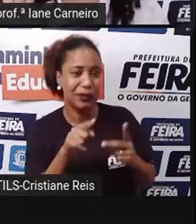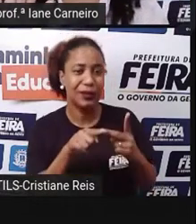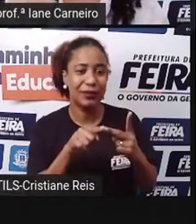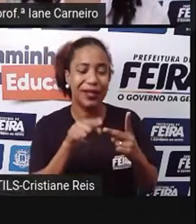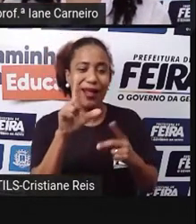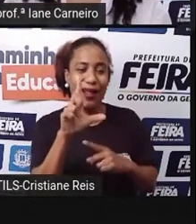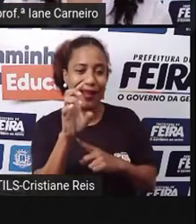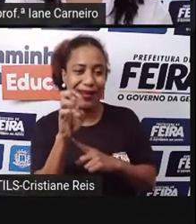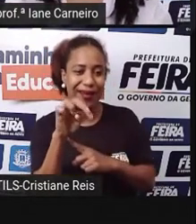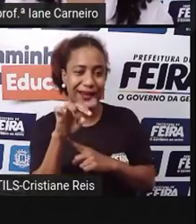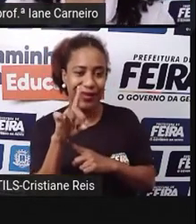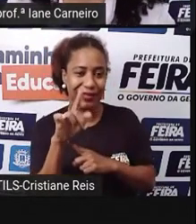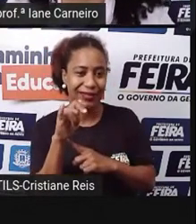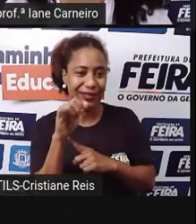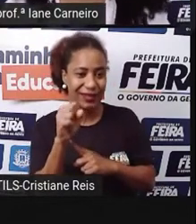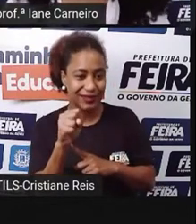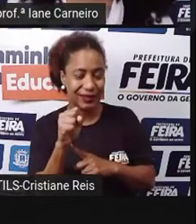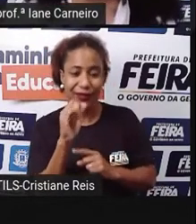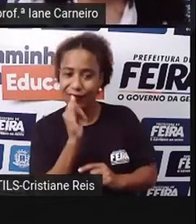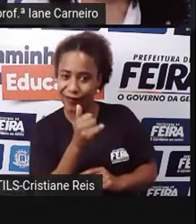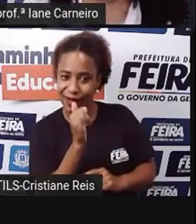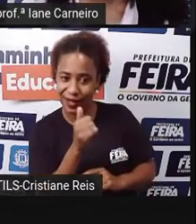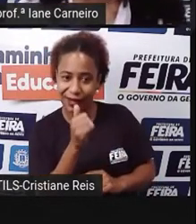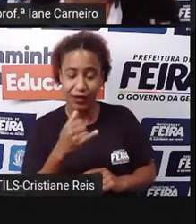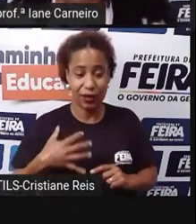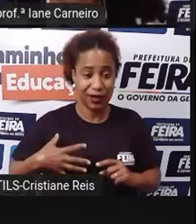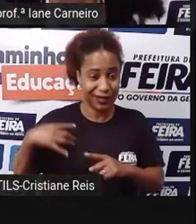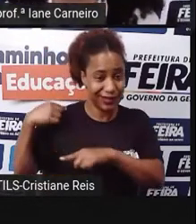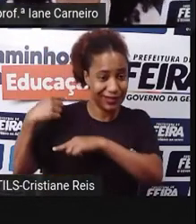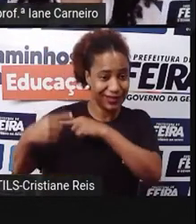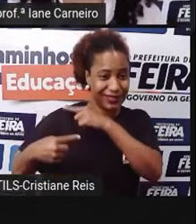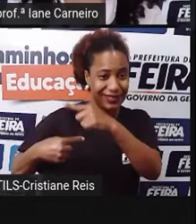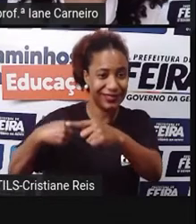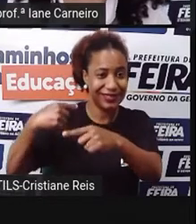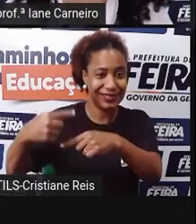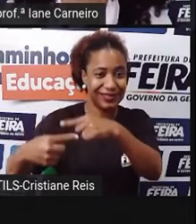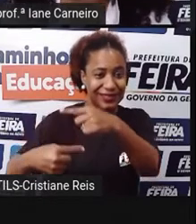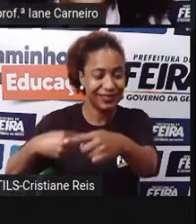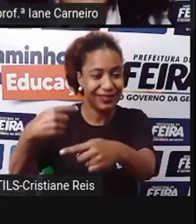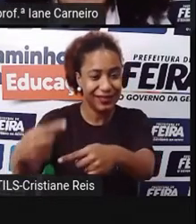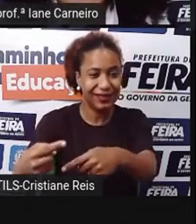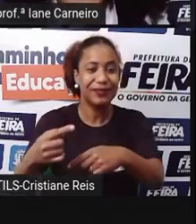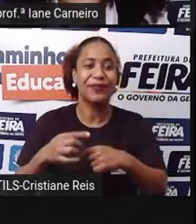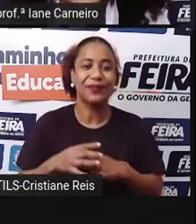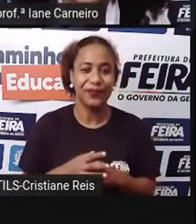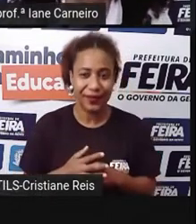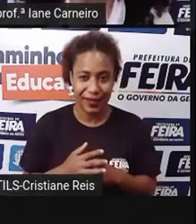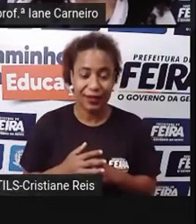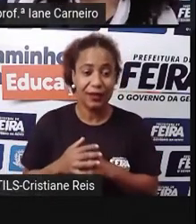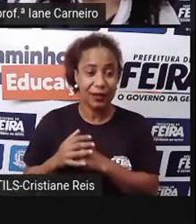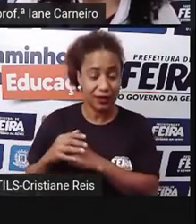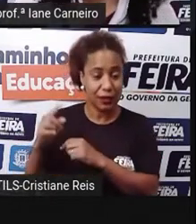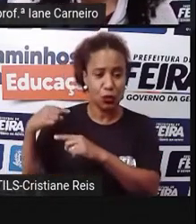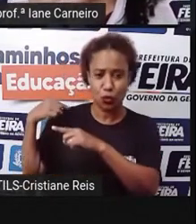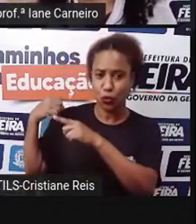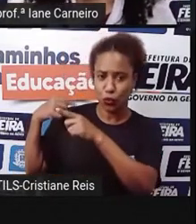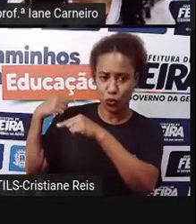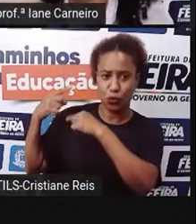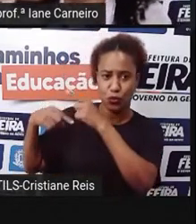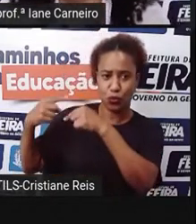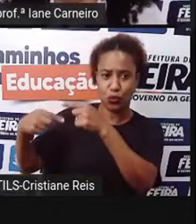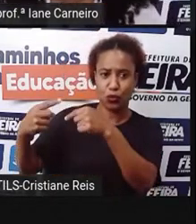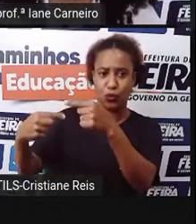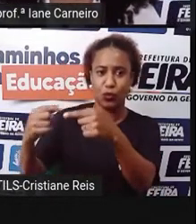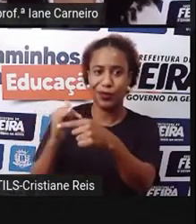pai para filho. Então acontece muito de uma geração ouvir aquela lenda, e quando passar para a